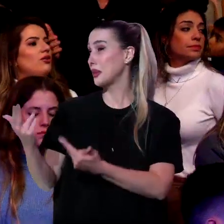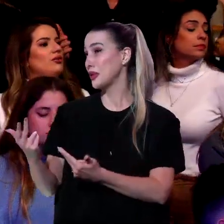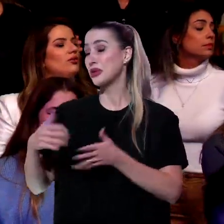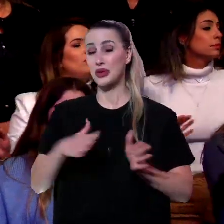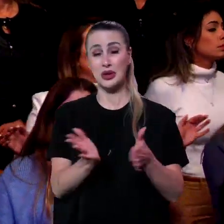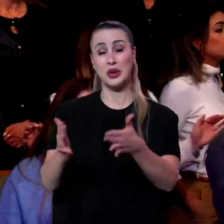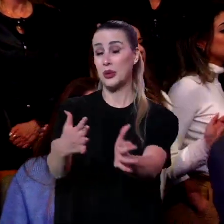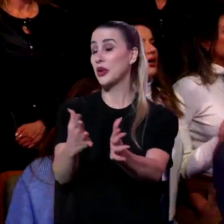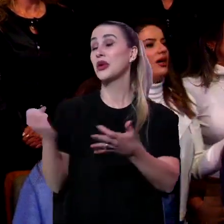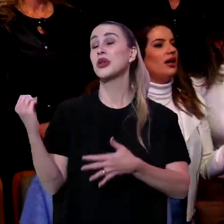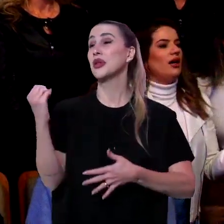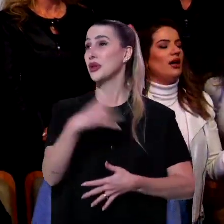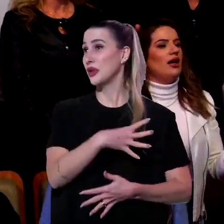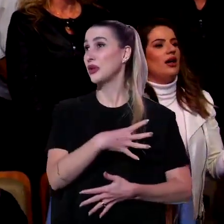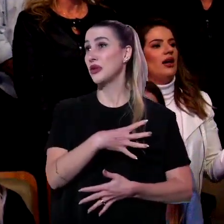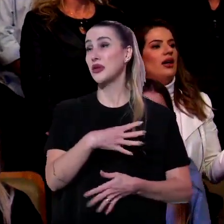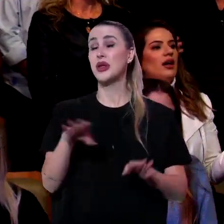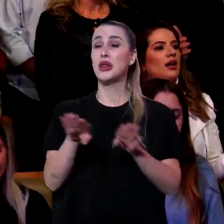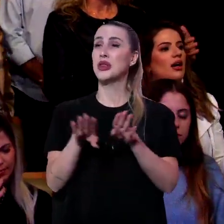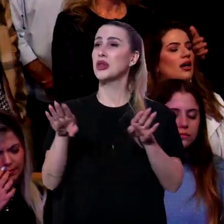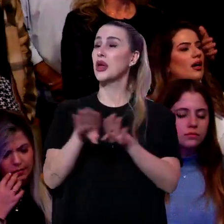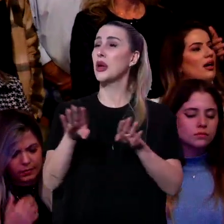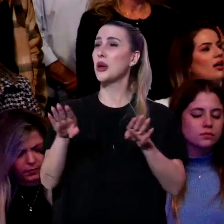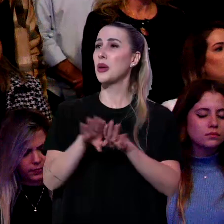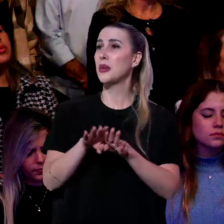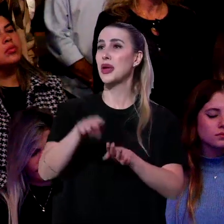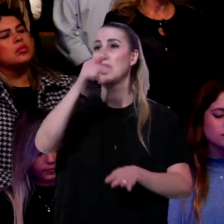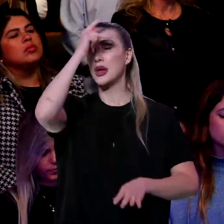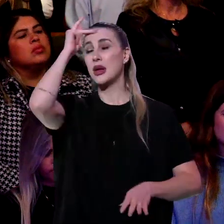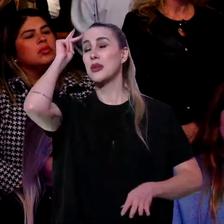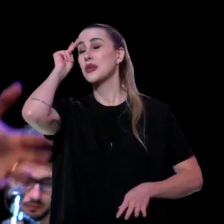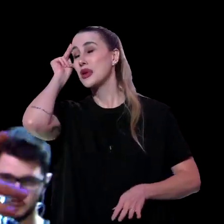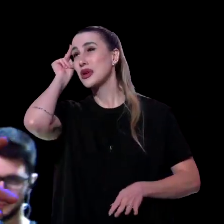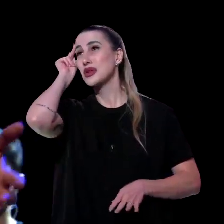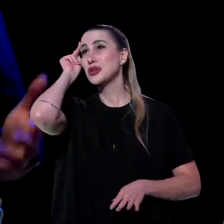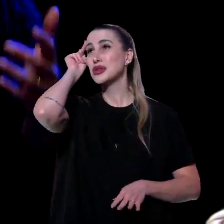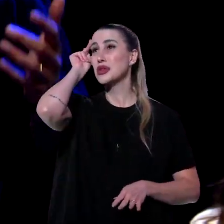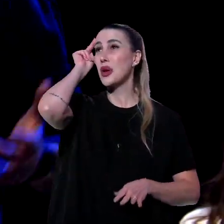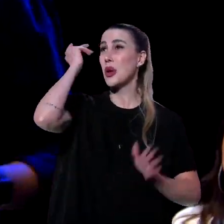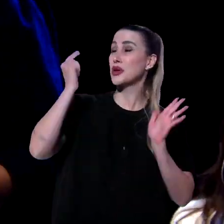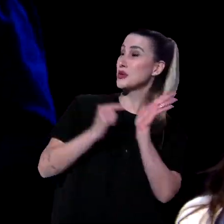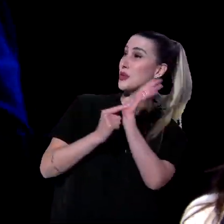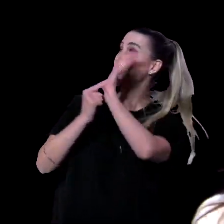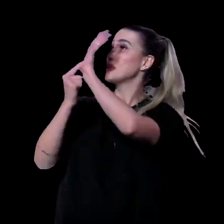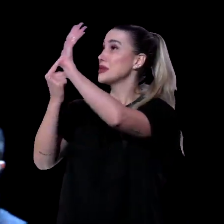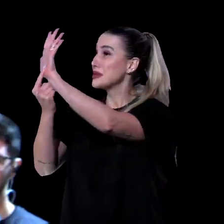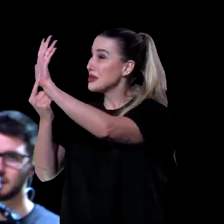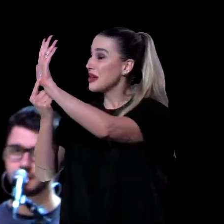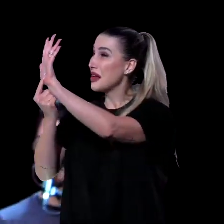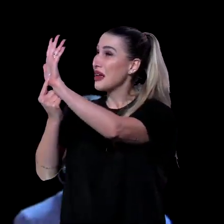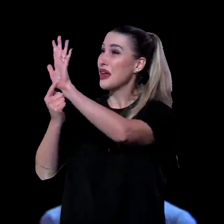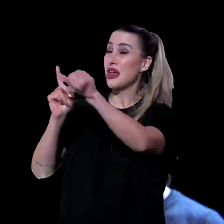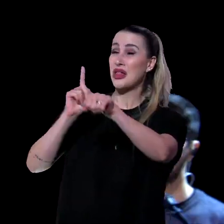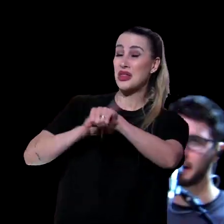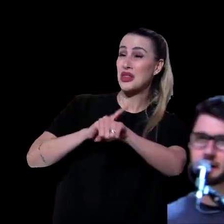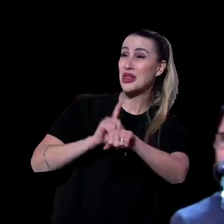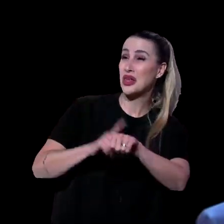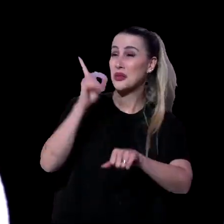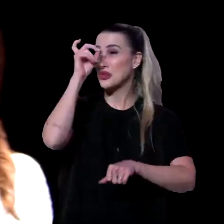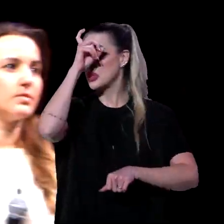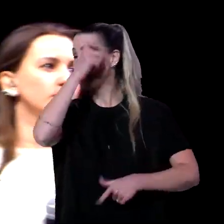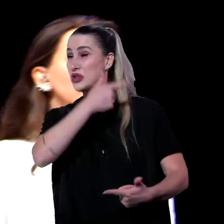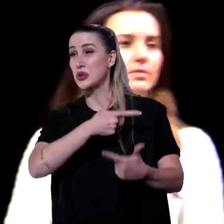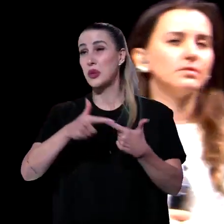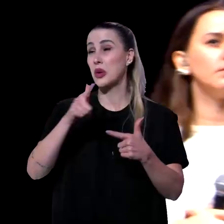Por esses irmãos que vieram até a frente. Com causas que têm trazido ansiedade, preocupações, situações complicadas